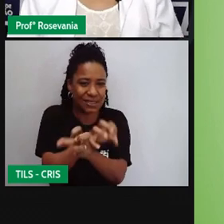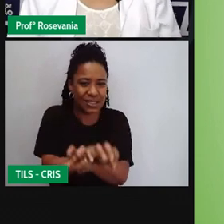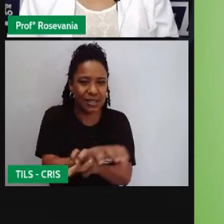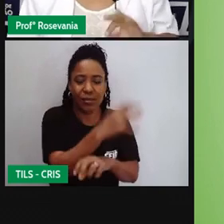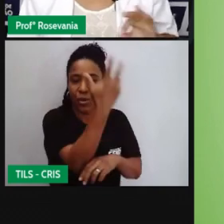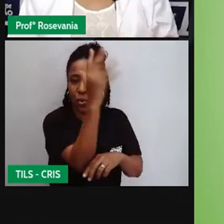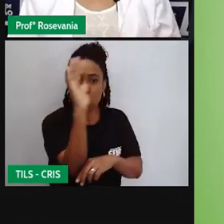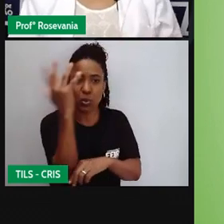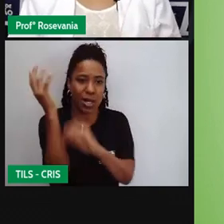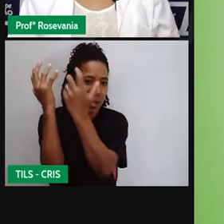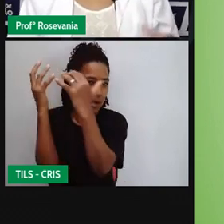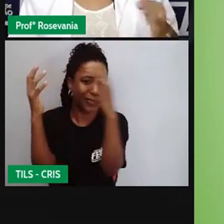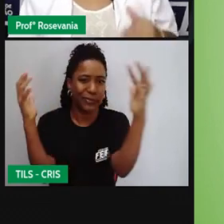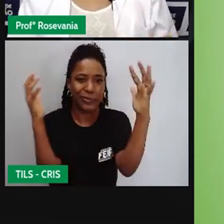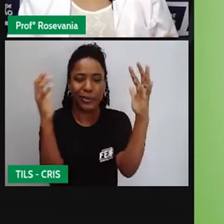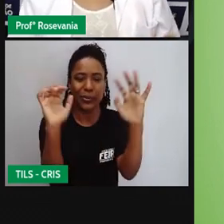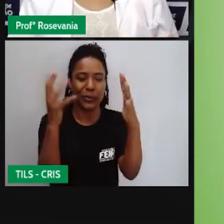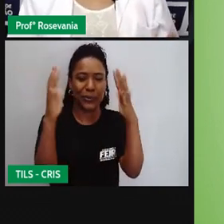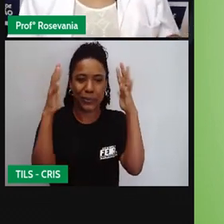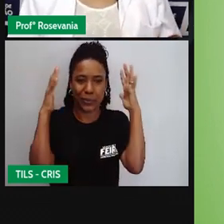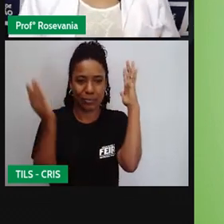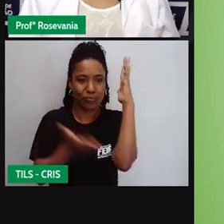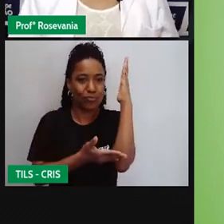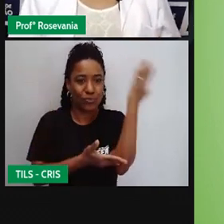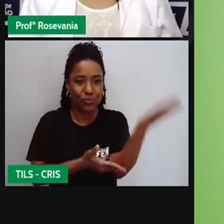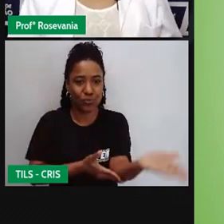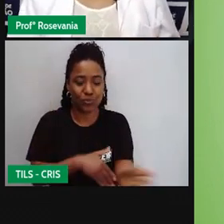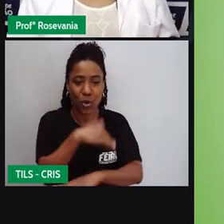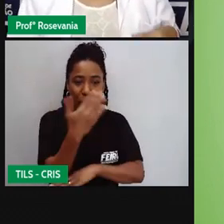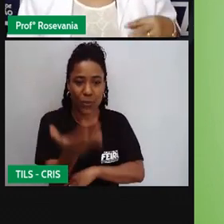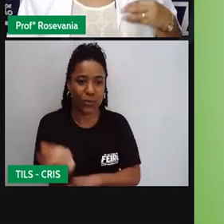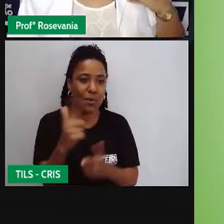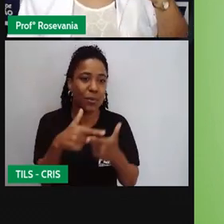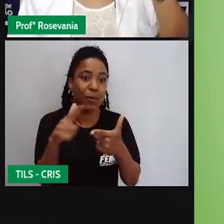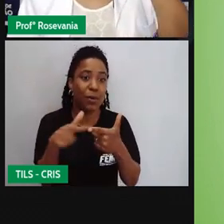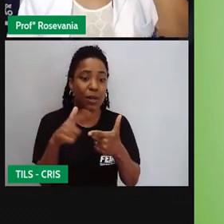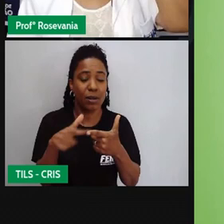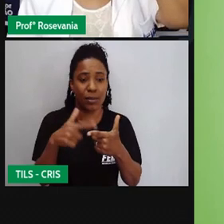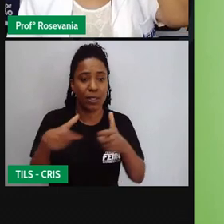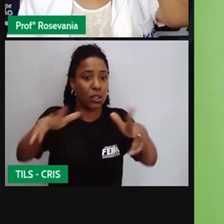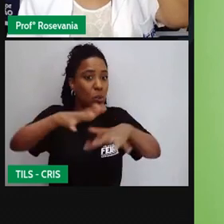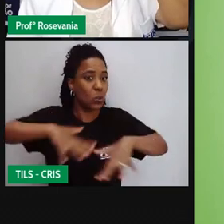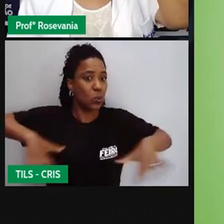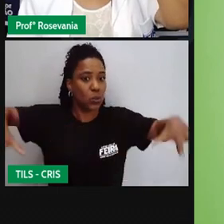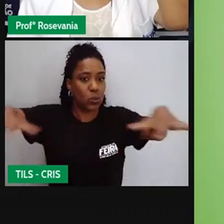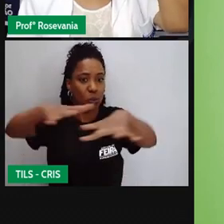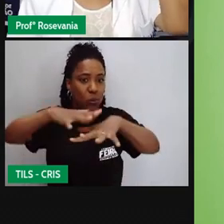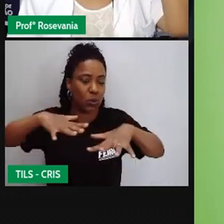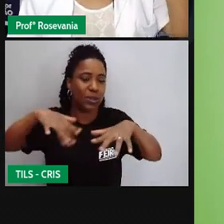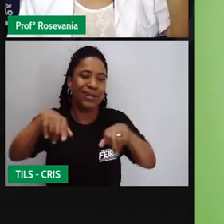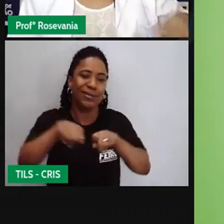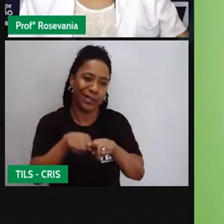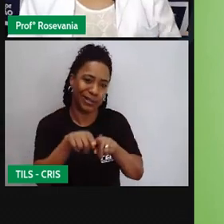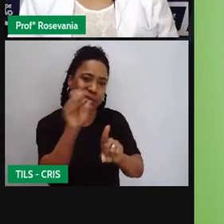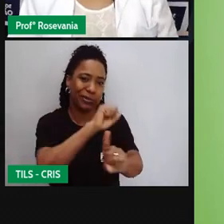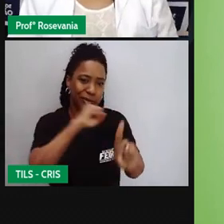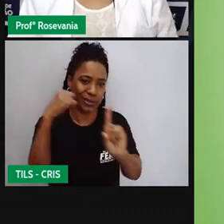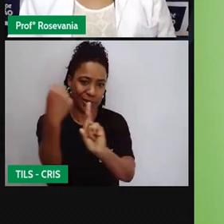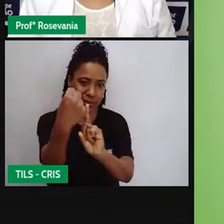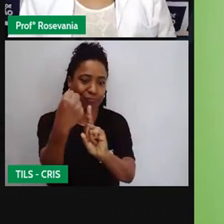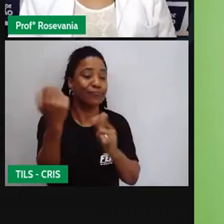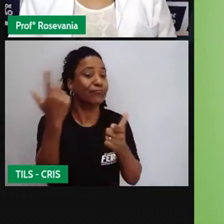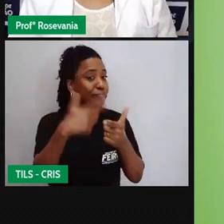árvores, tem vários problemas, tanto ambientais como sociais, aí nessa situação, até problemas